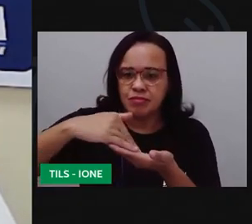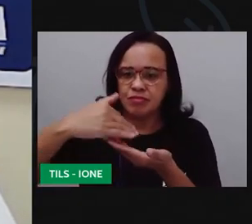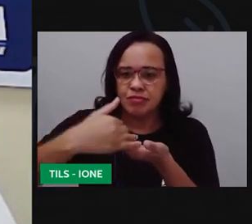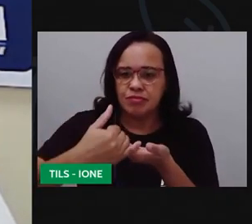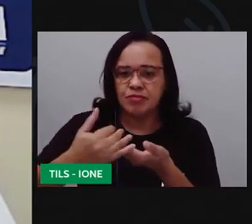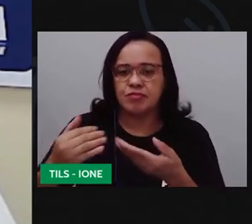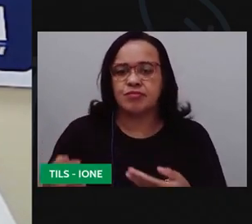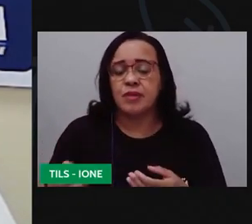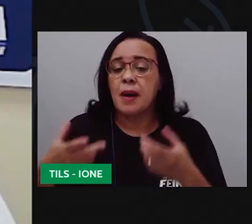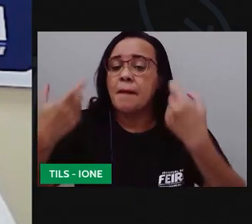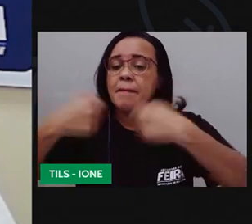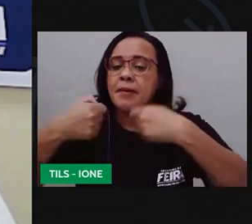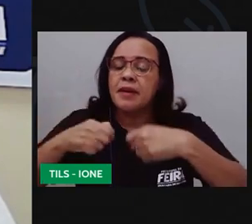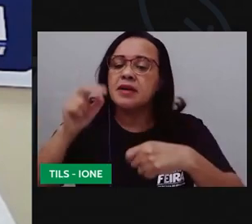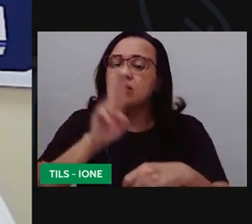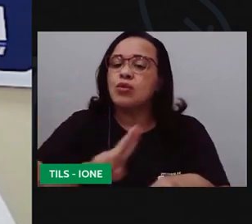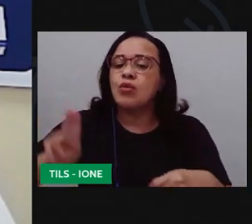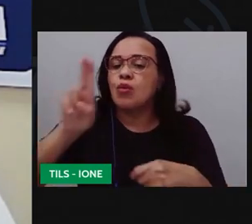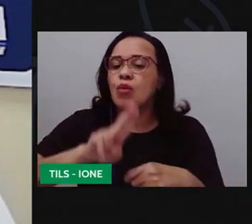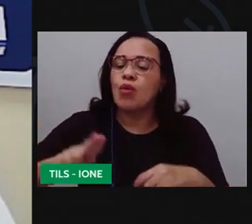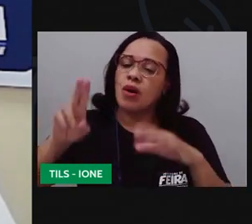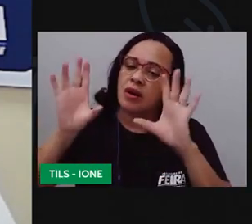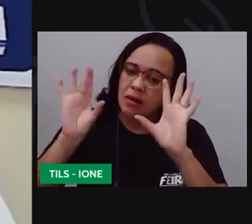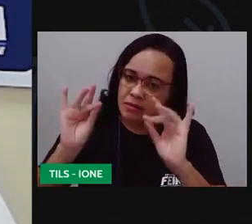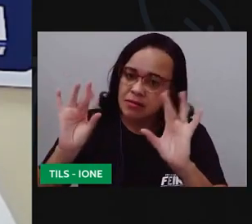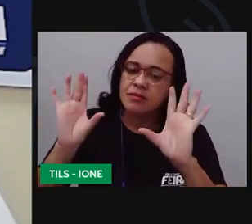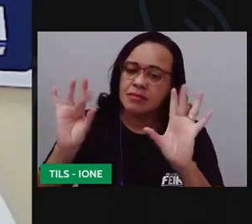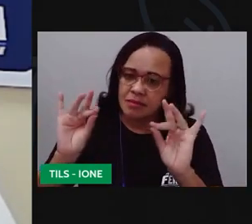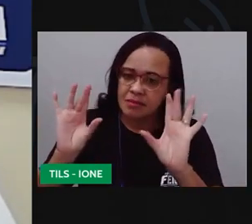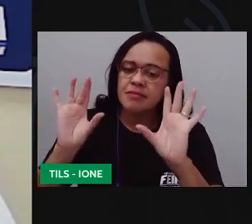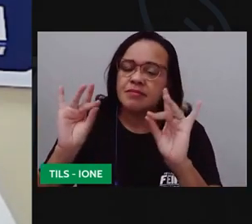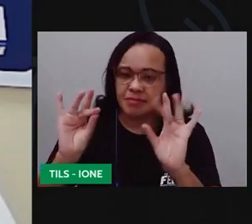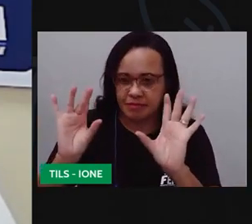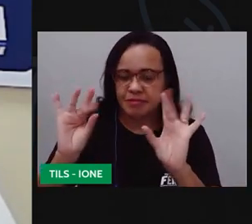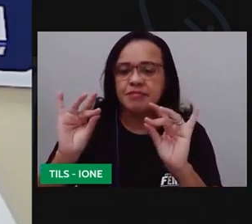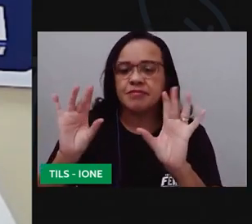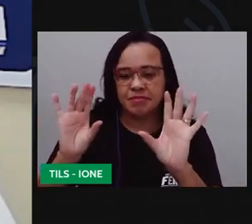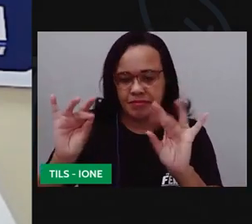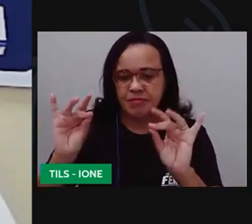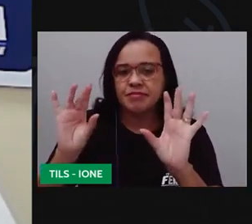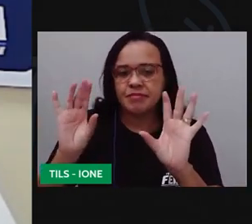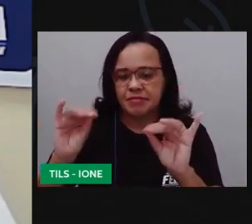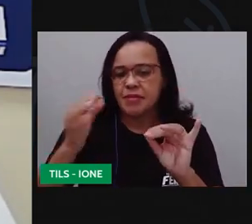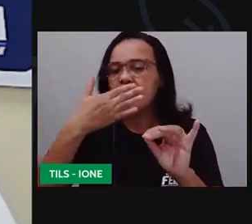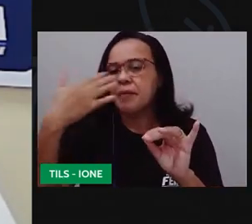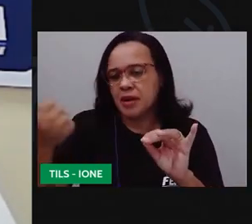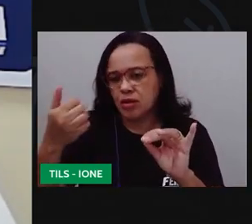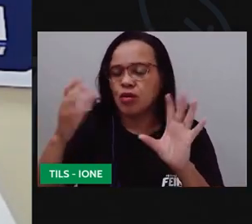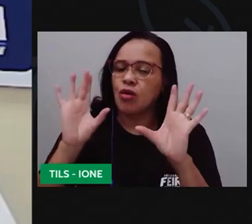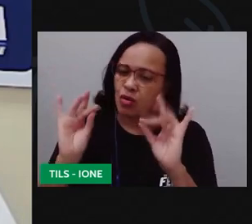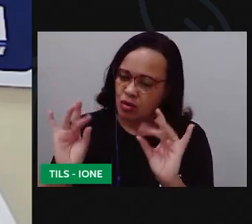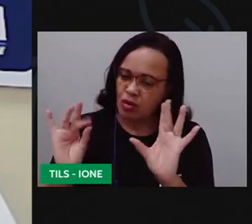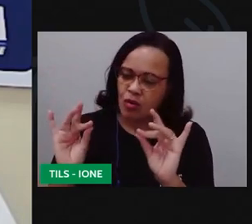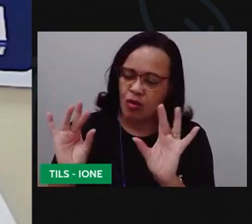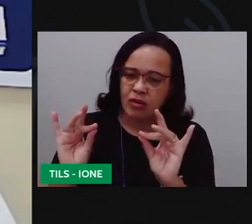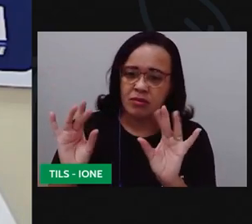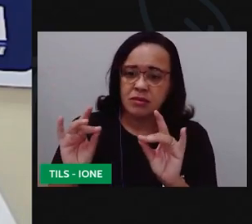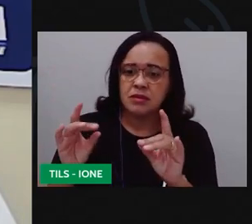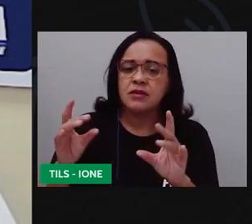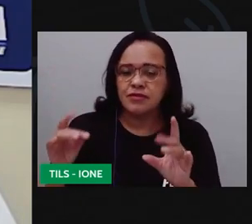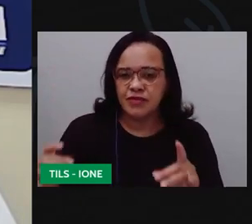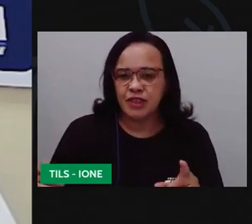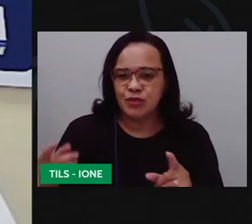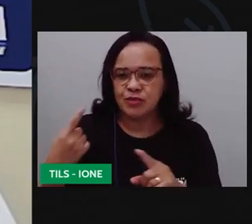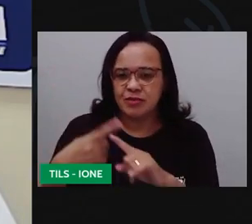a utilizarem o que? a cola esse momento aqui é muito melhor utilizar uma cola do que uma fita adesiva a gente vai usar a fita viu